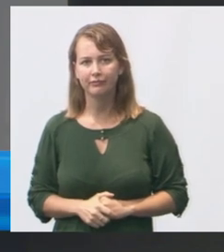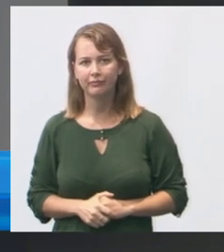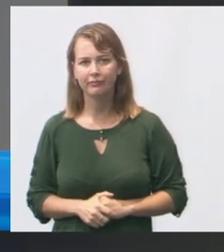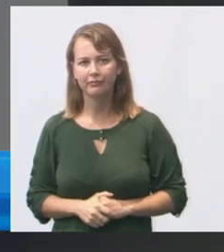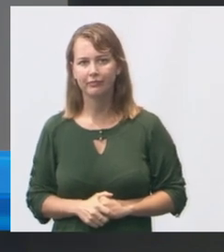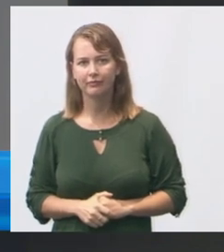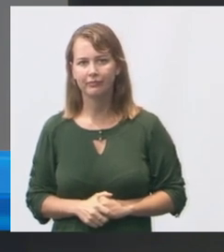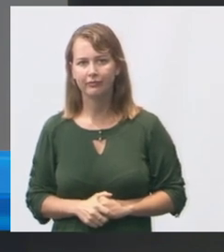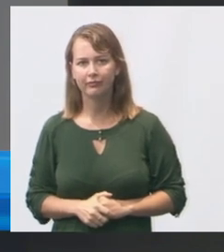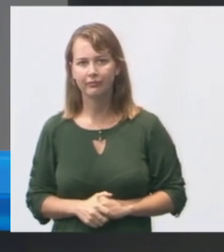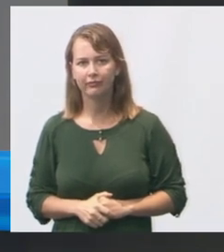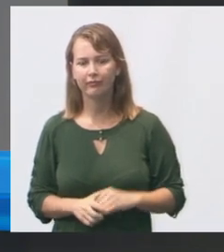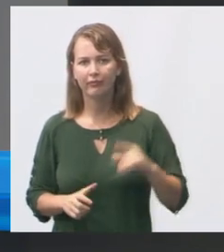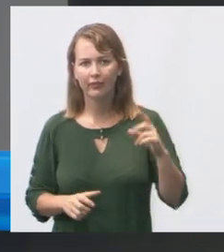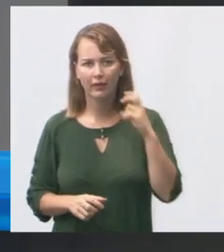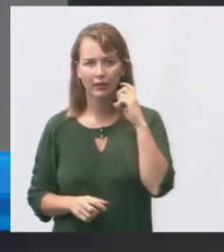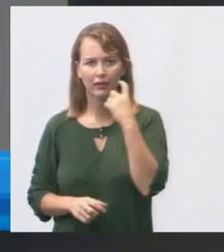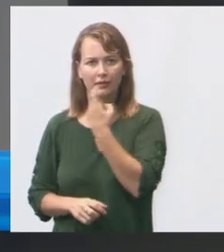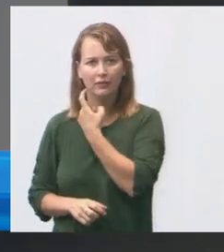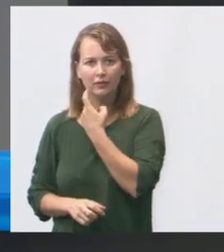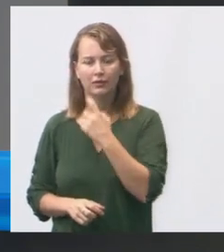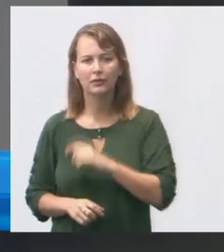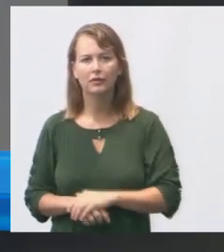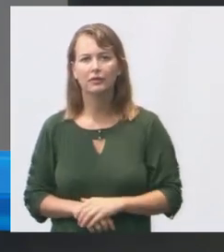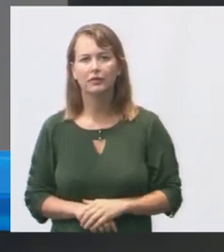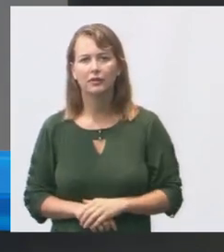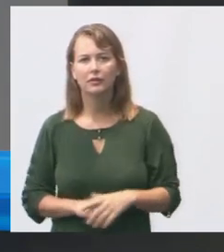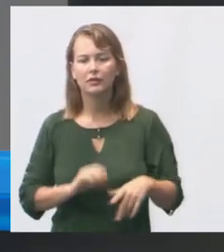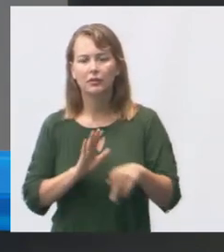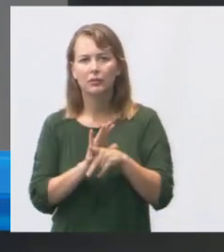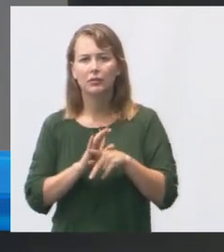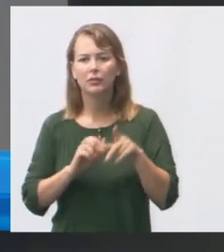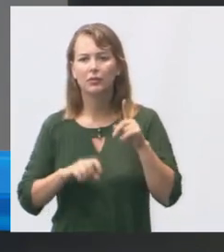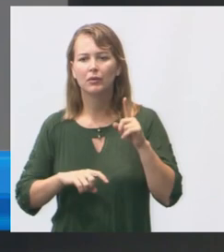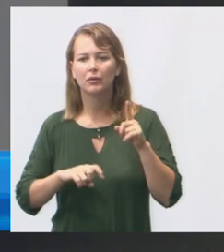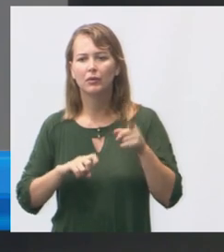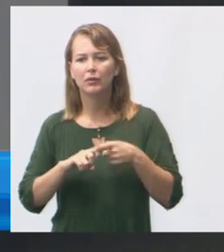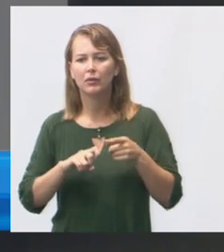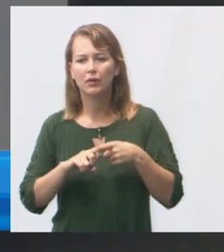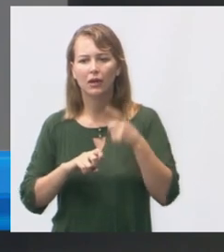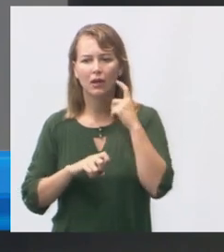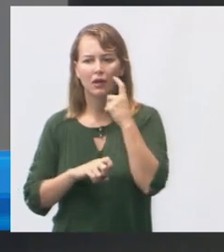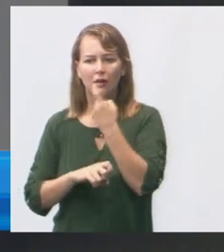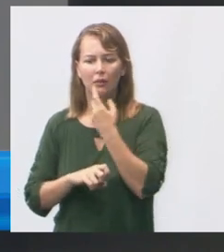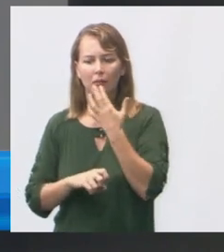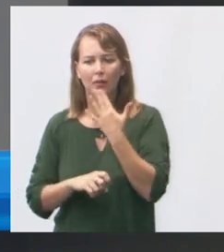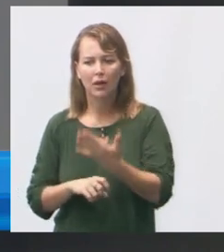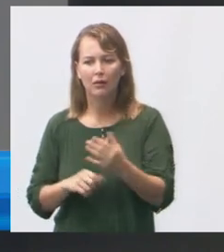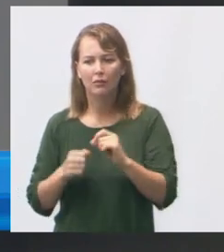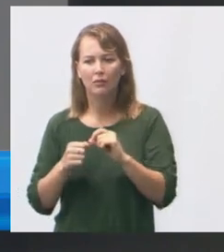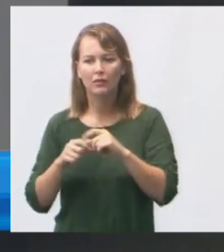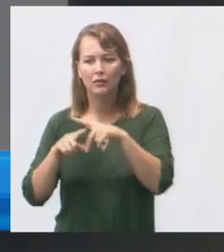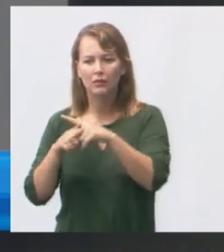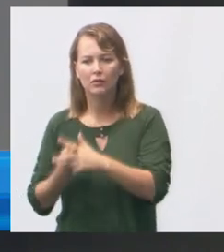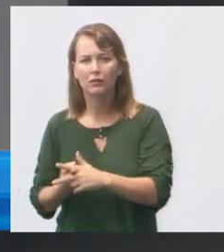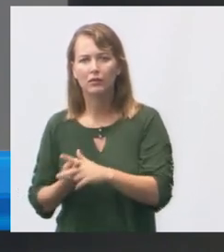essa aqui é a odonto as solicitações os próprios dentistas e auxiliares pedem para fazer essa adequação